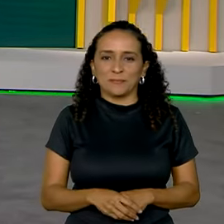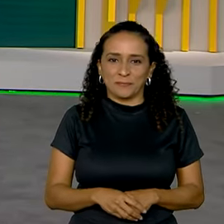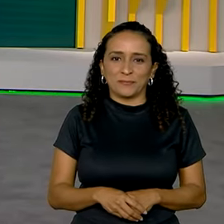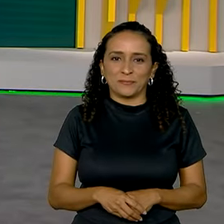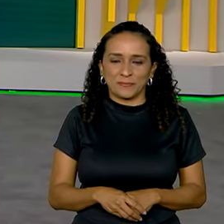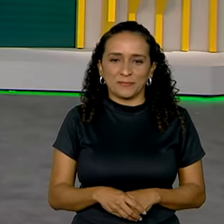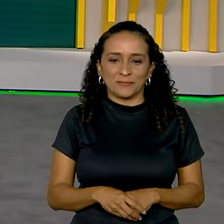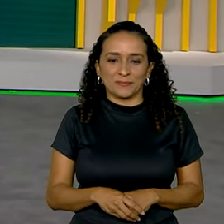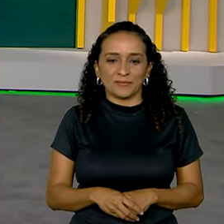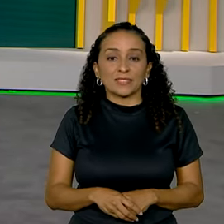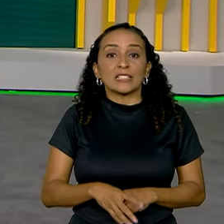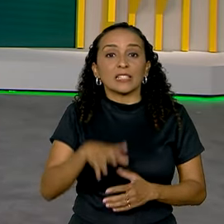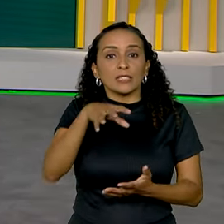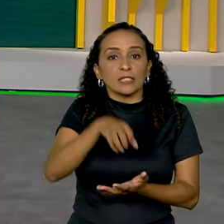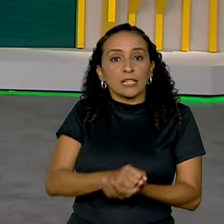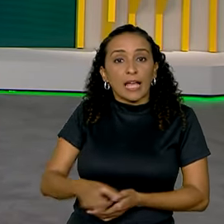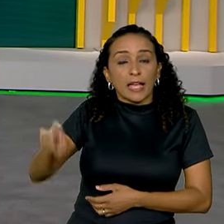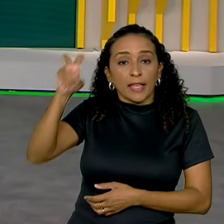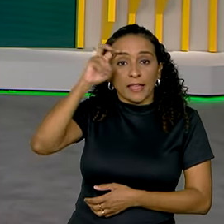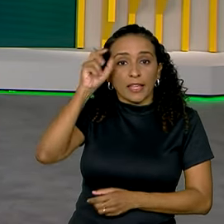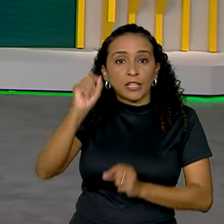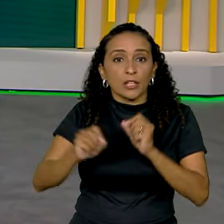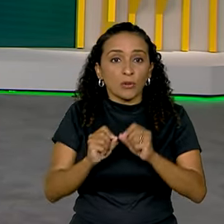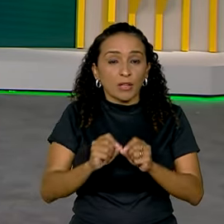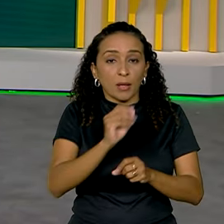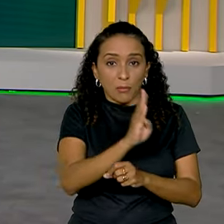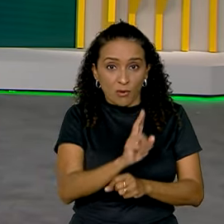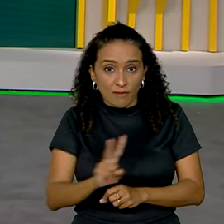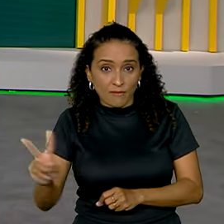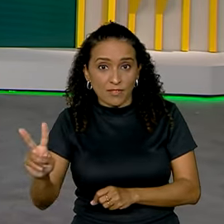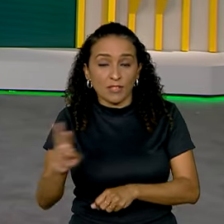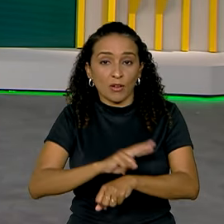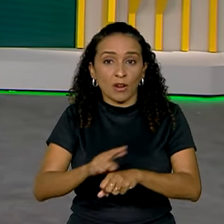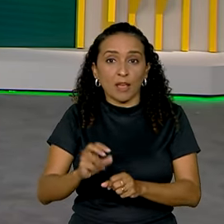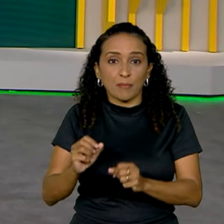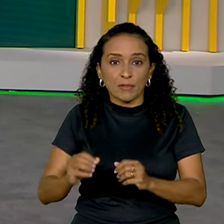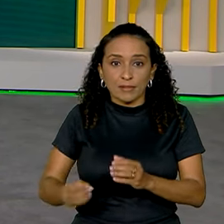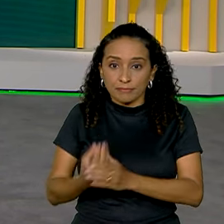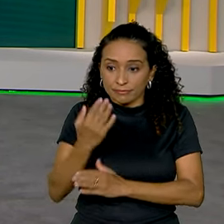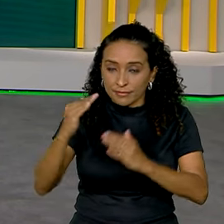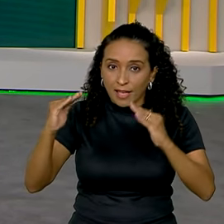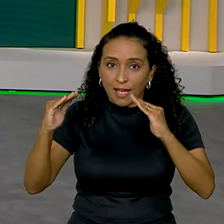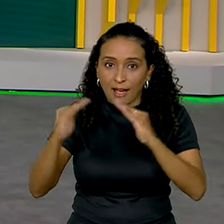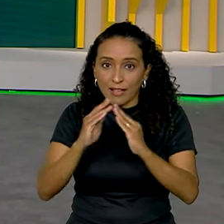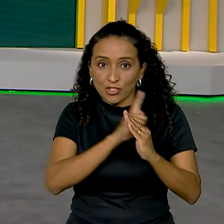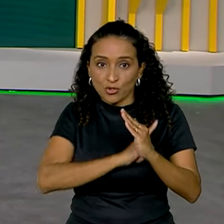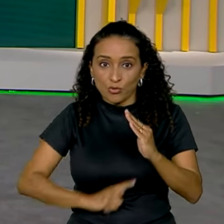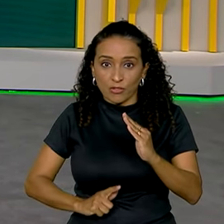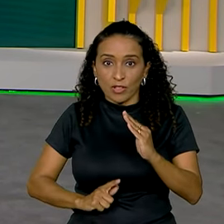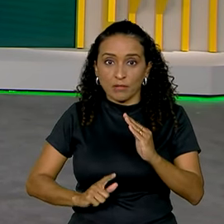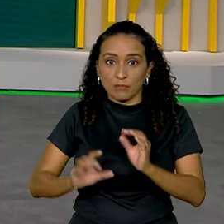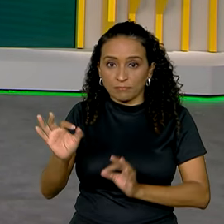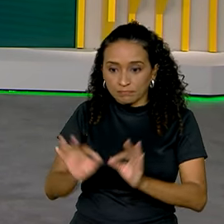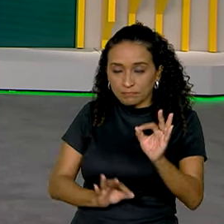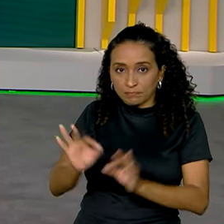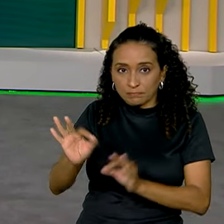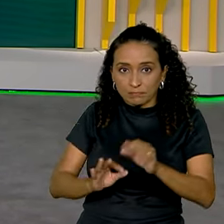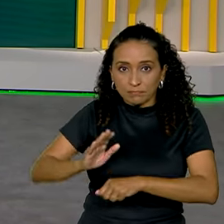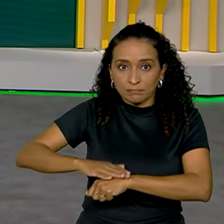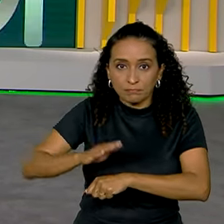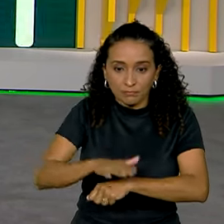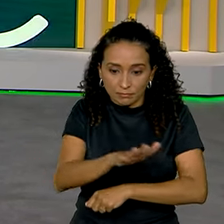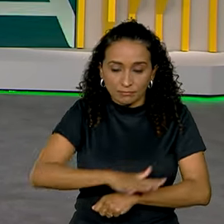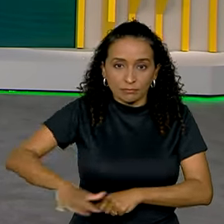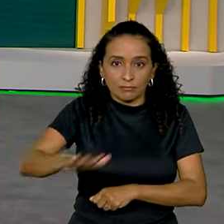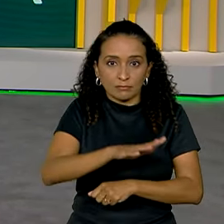Foi instalada nesta quinta-feira em Boa Vista, Roraima, a Casa de Governo para coordenar ações permanentes na terra